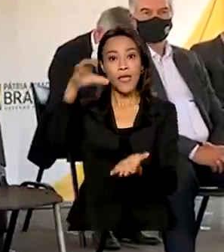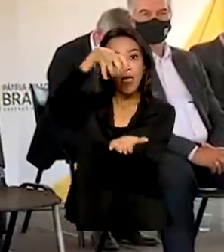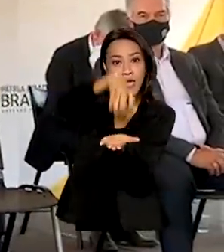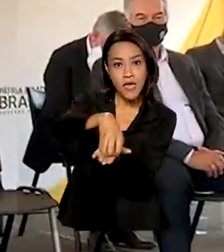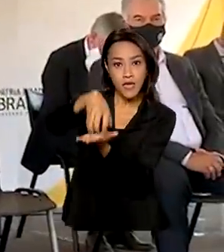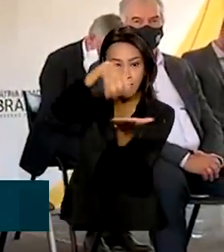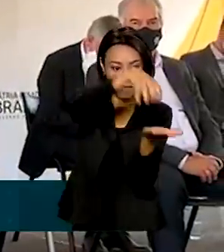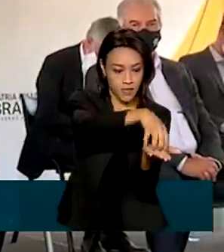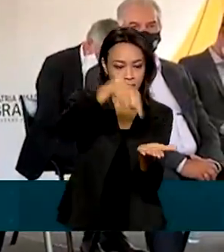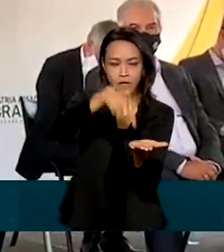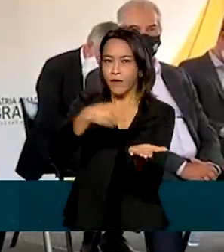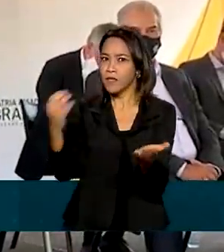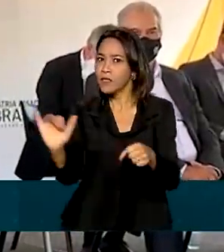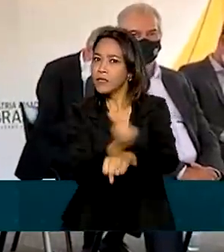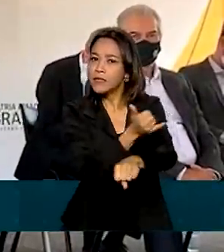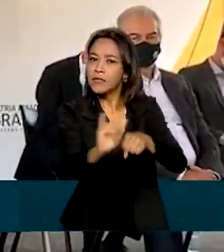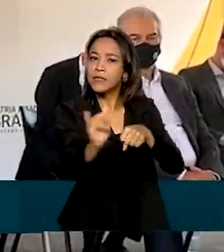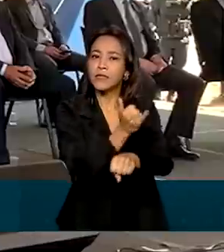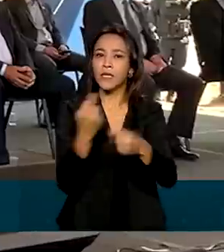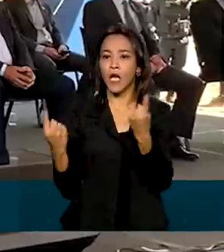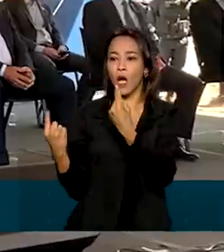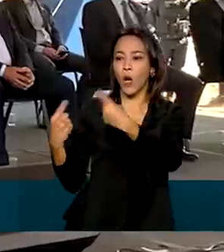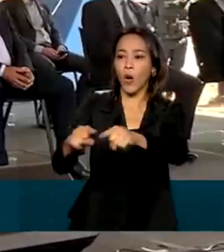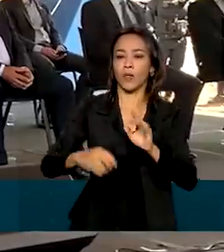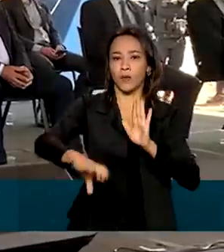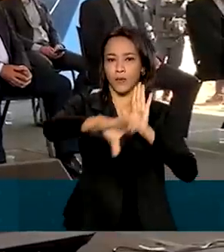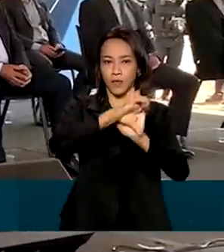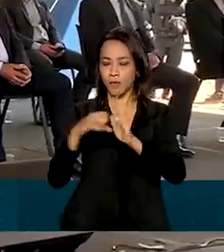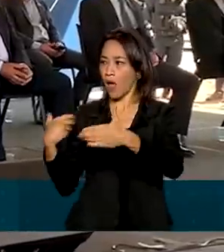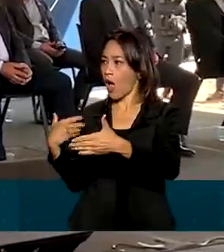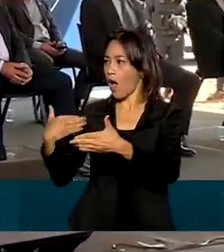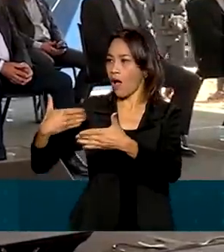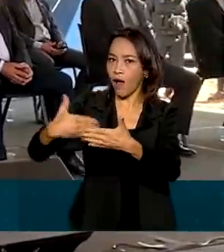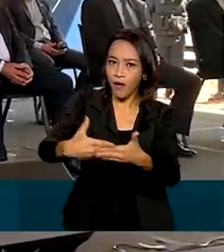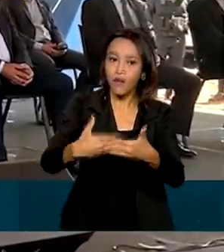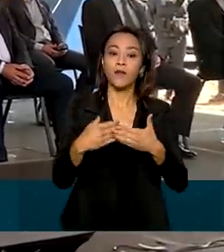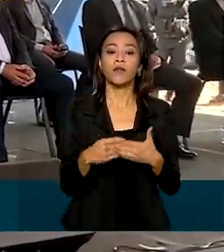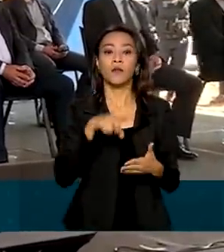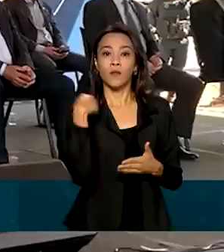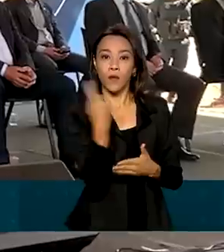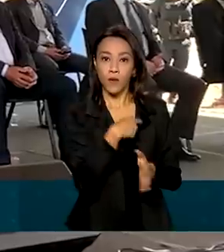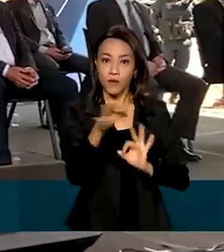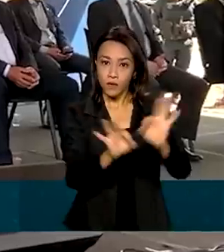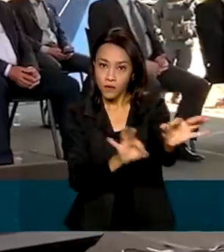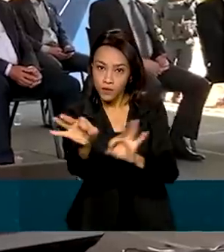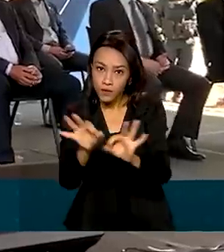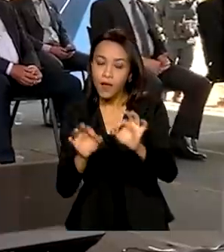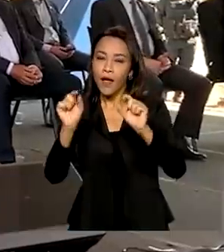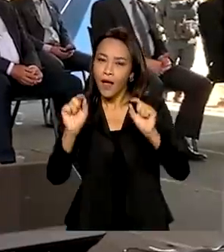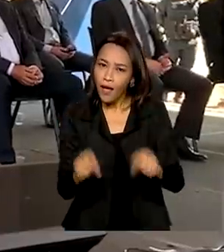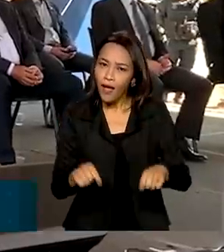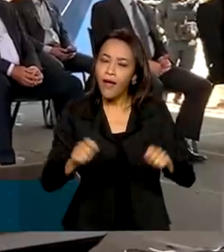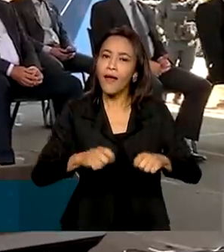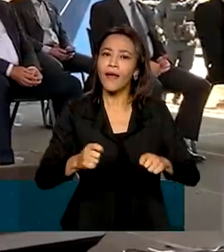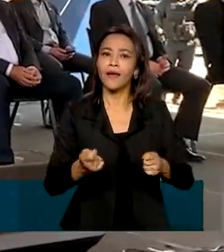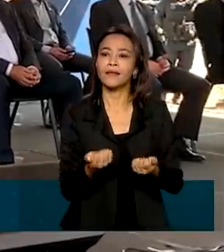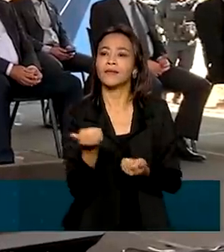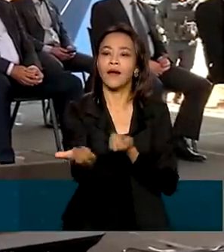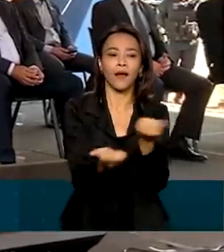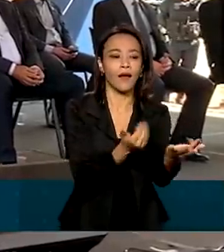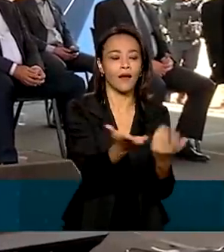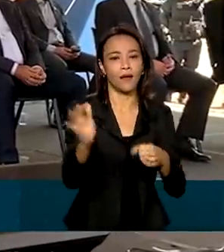de combate ao crime nos próximos anos. Nosso trabalho, senhoras, realmente é estruturar os estados, ajudar e trazer meios